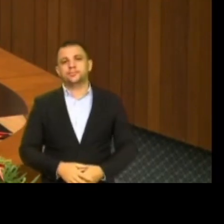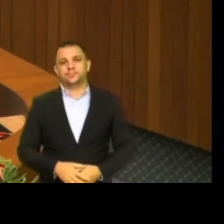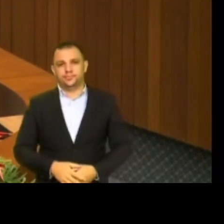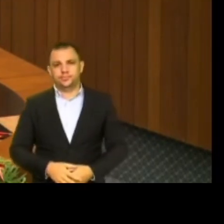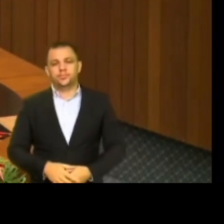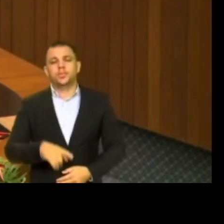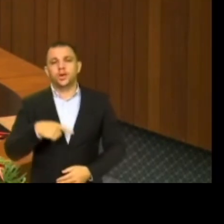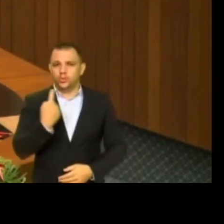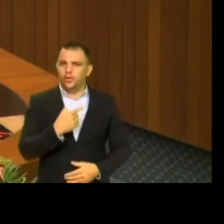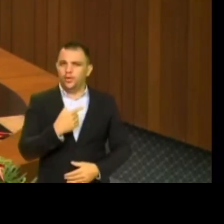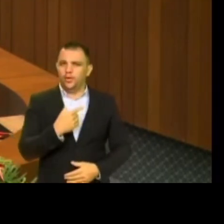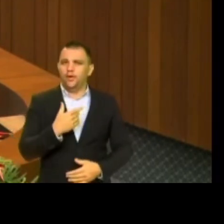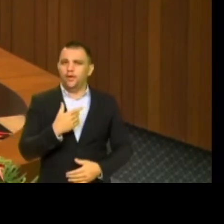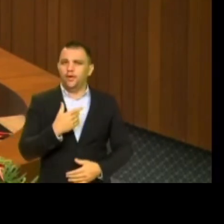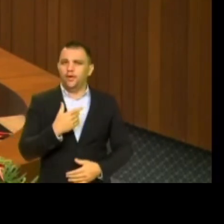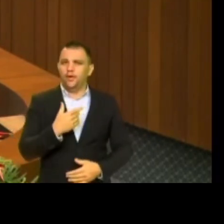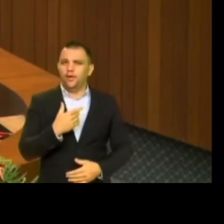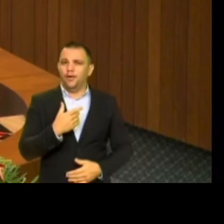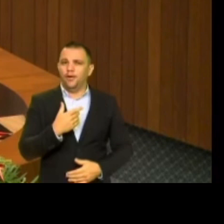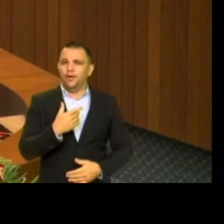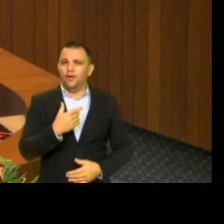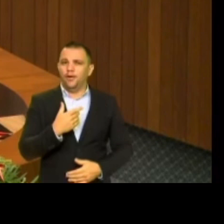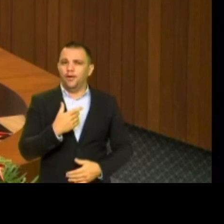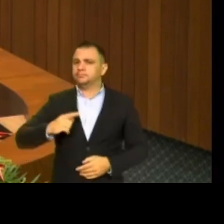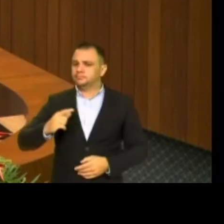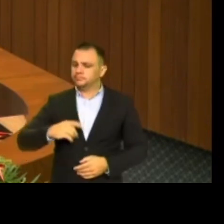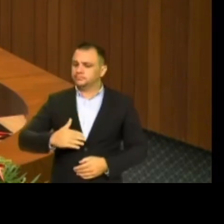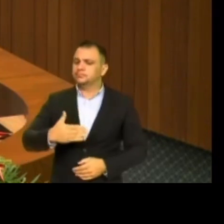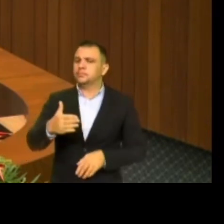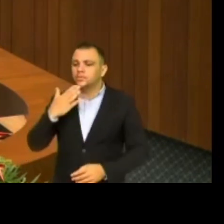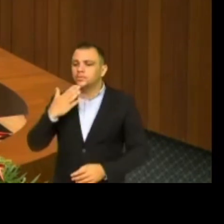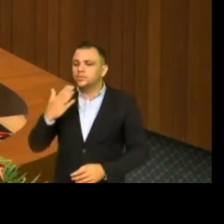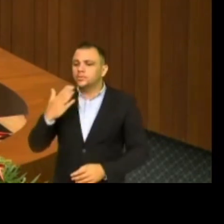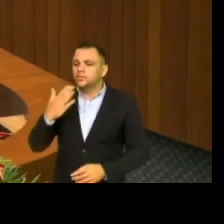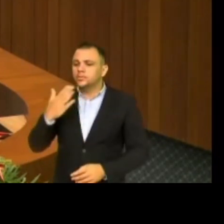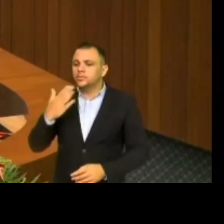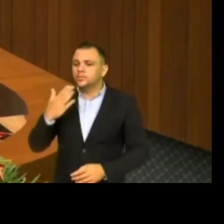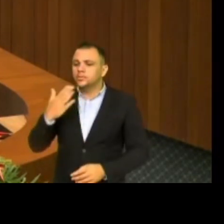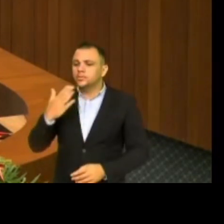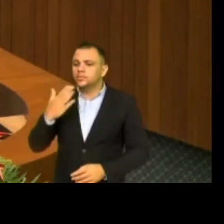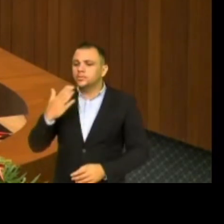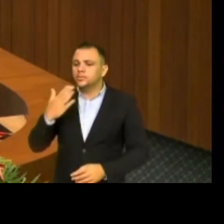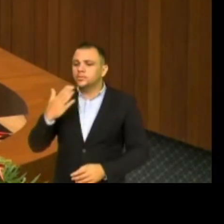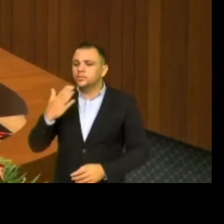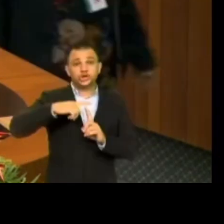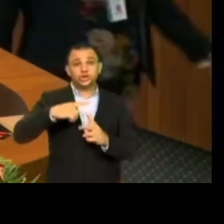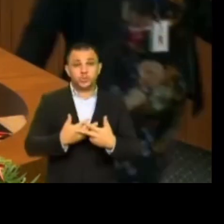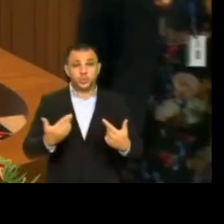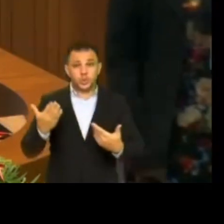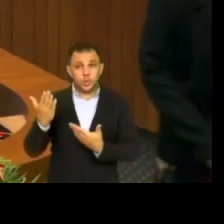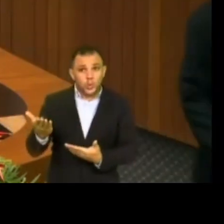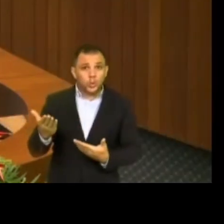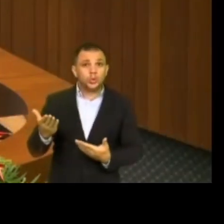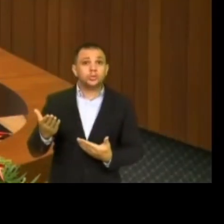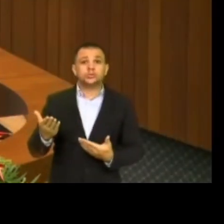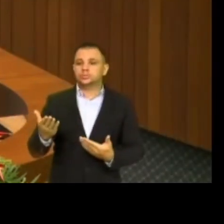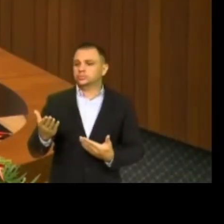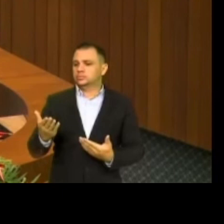isso aqui adiante. Isso aqui virou uma verdadeira palhaçada. Esse tipo de coisa não pode ficar